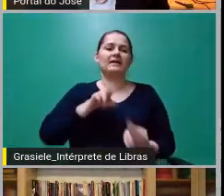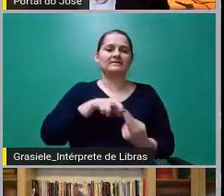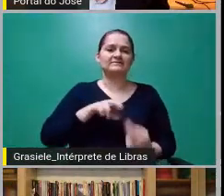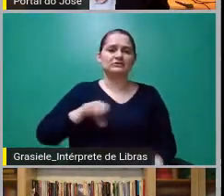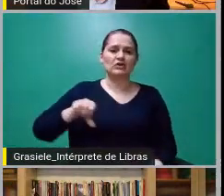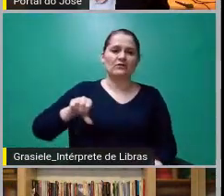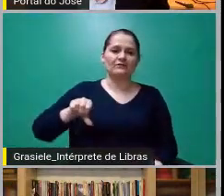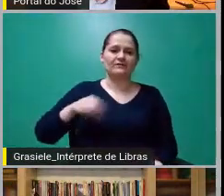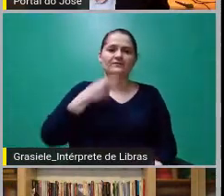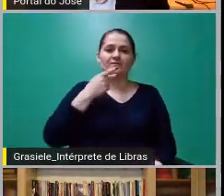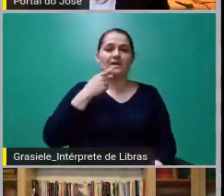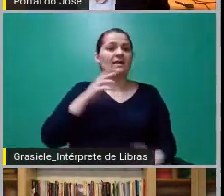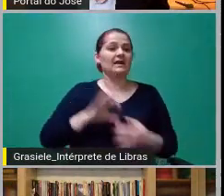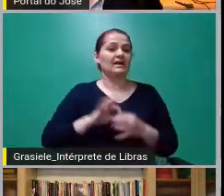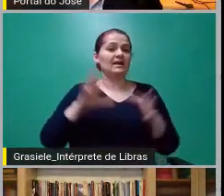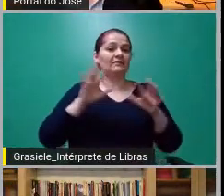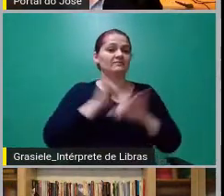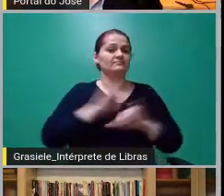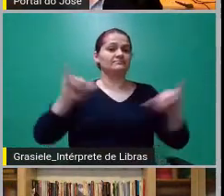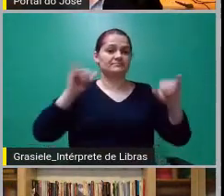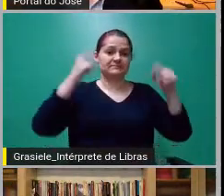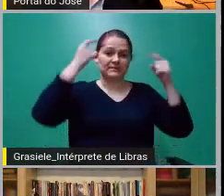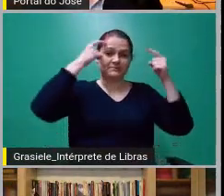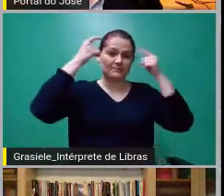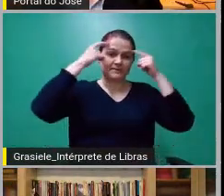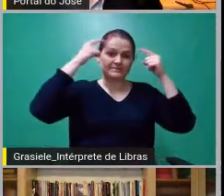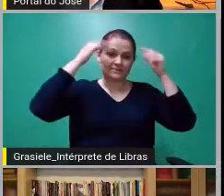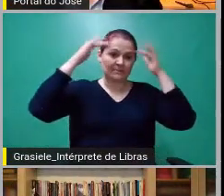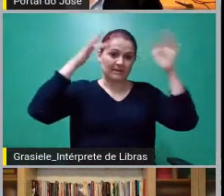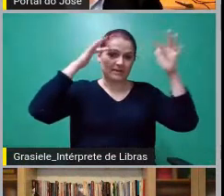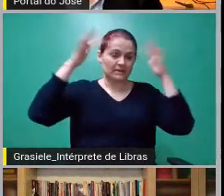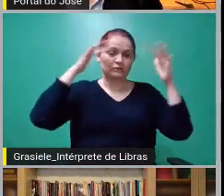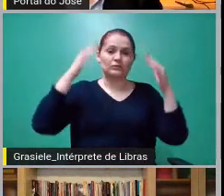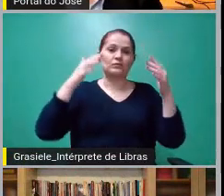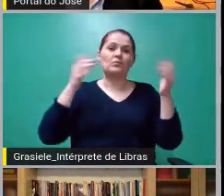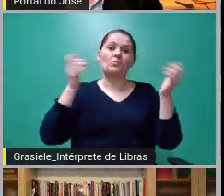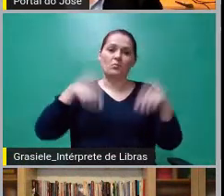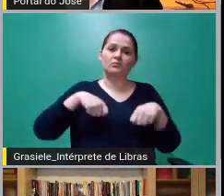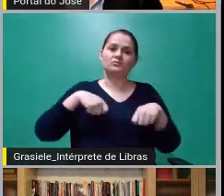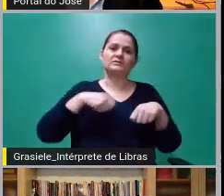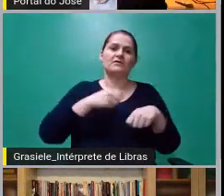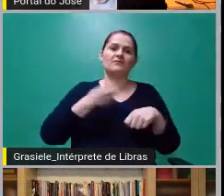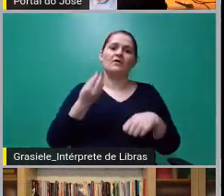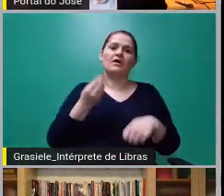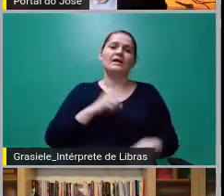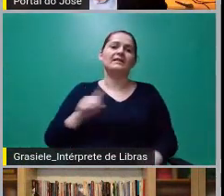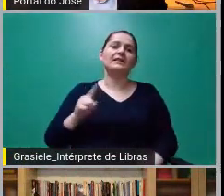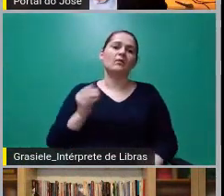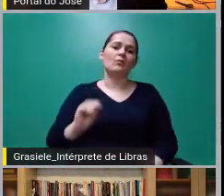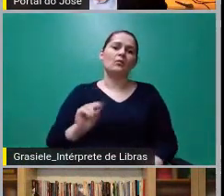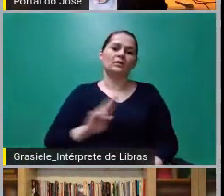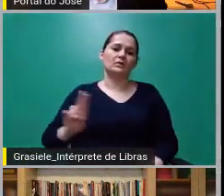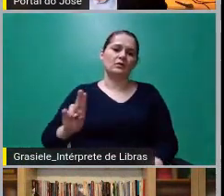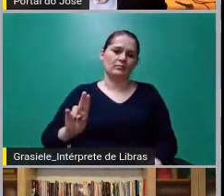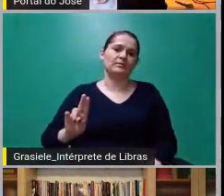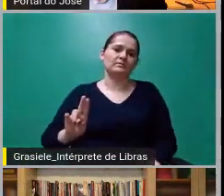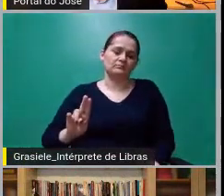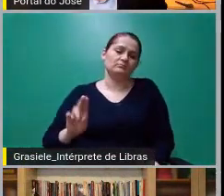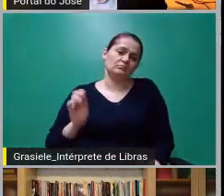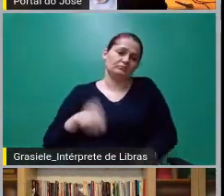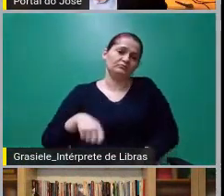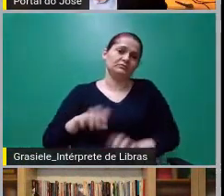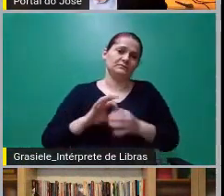Mas o ele diz? É livre a manifestação do pensamento, sendo verdade ou anonimato. Isso aqui é a base da nossa liberdade de expressão e pensamento.